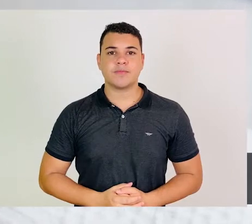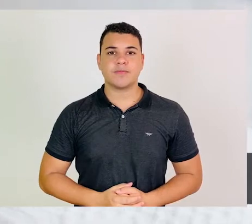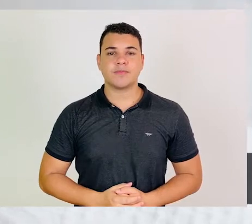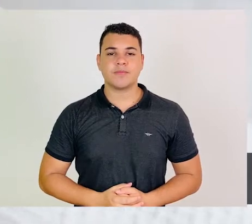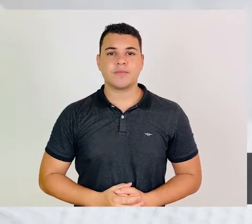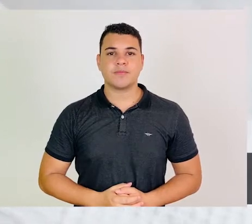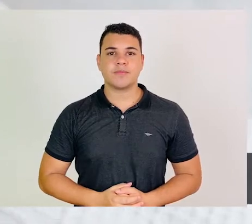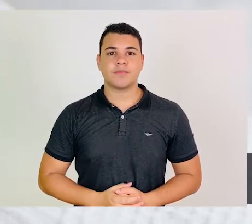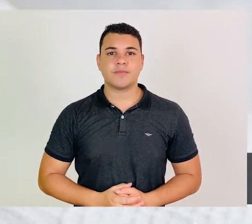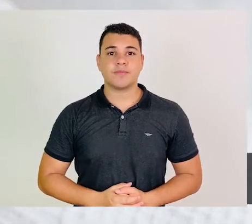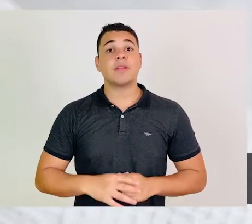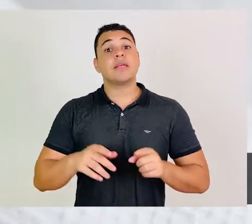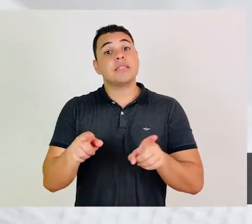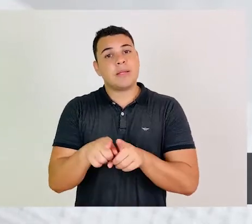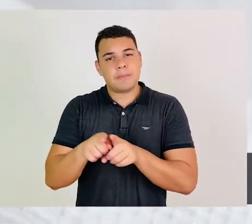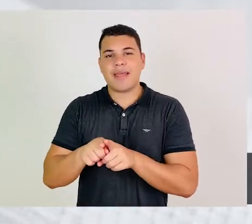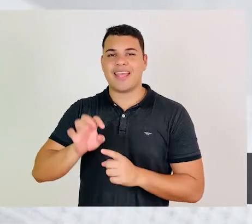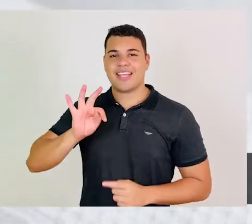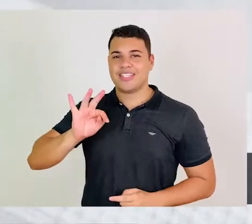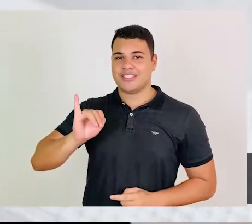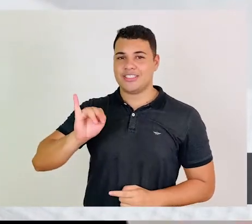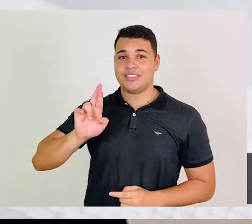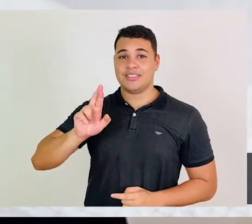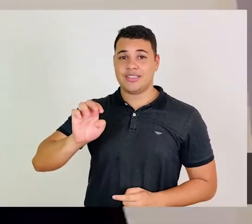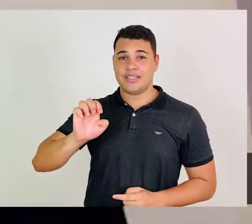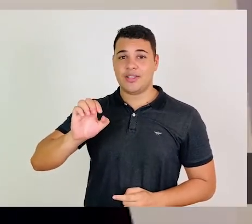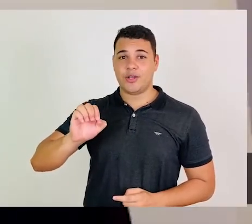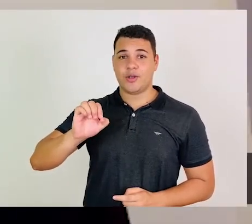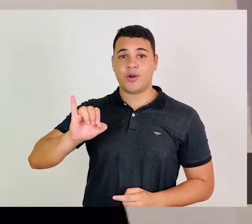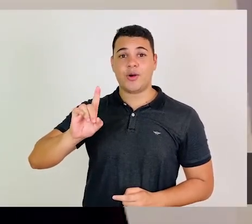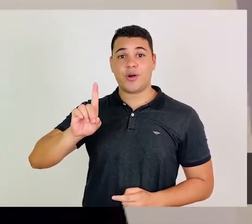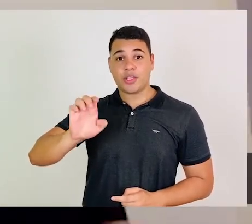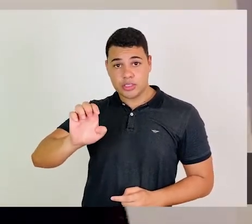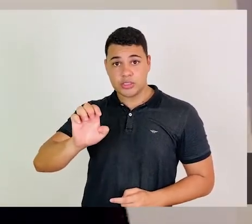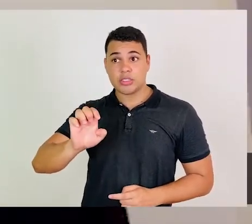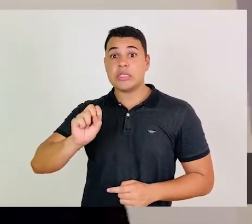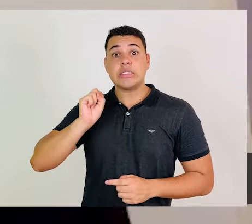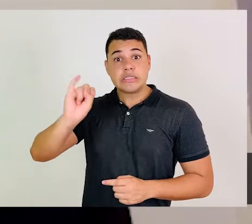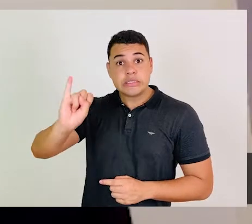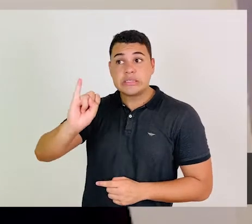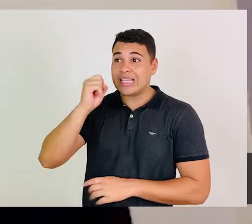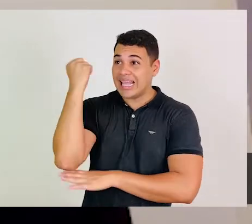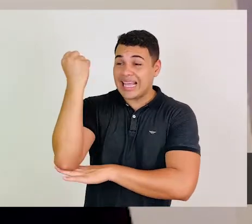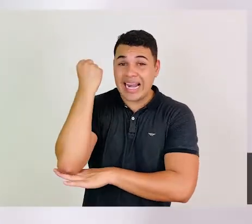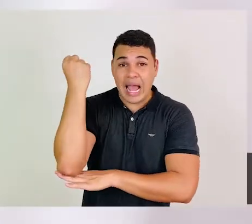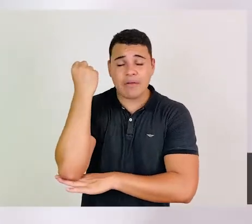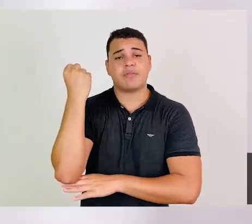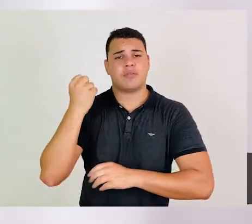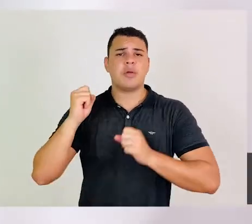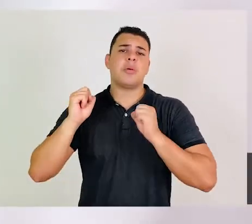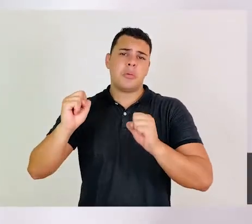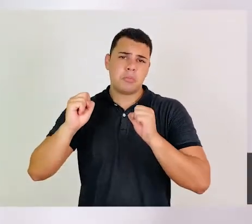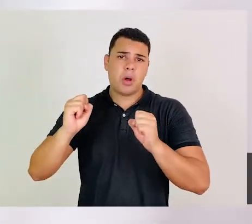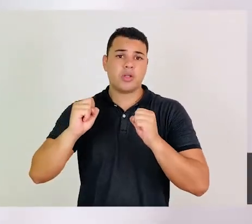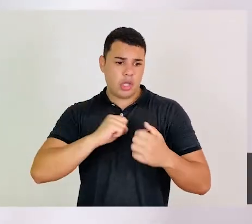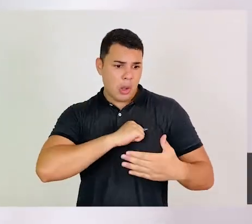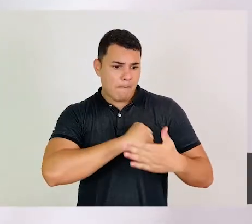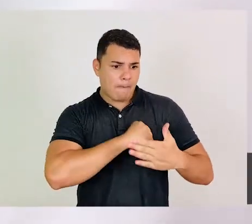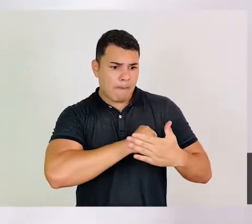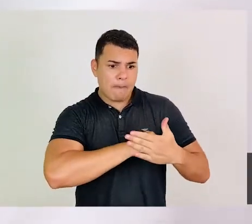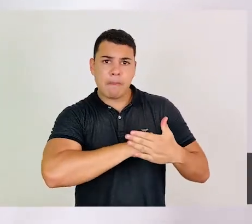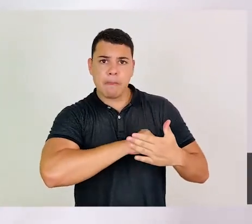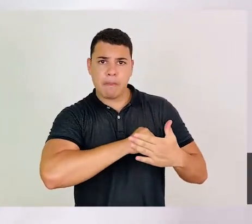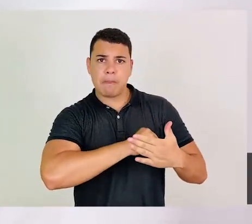Assim como não pode estar muito elevado, porque aumenta a glicose, predispõe a diabetes. Quais são os sintomas que a